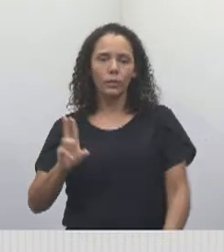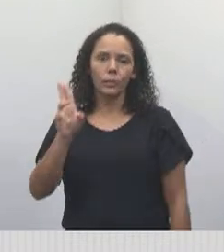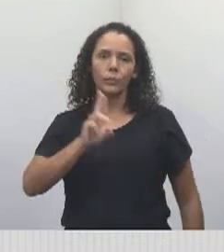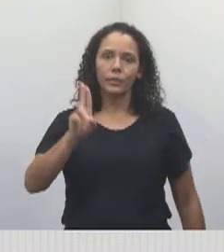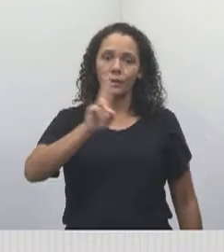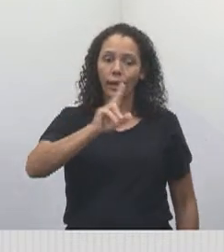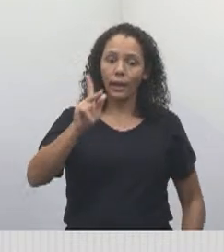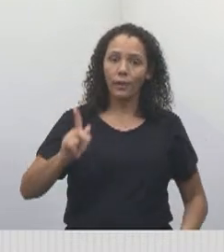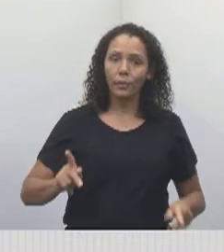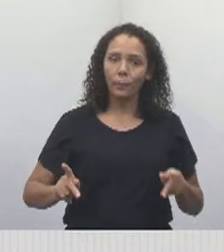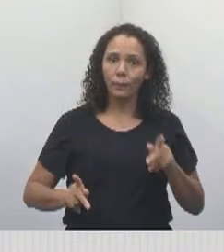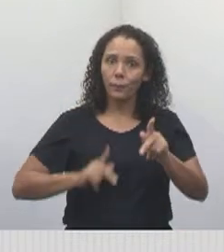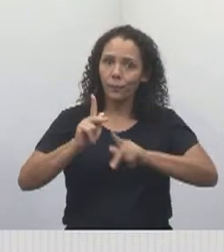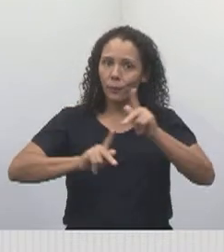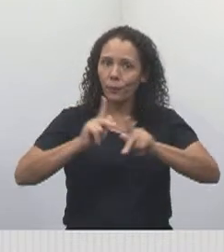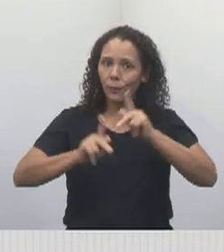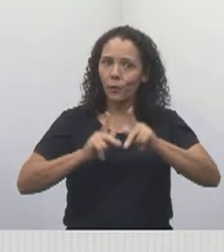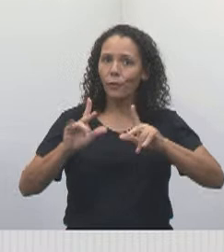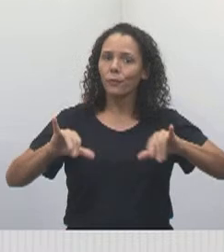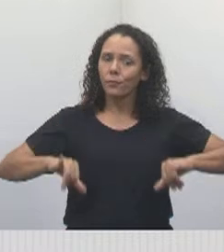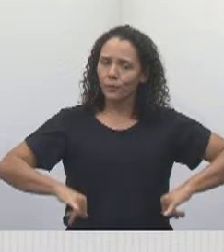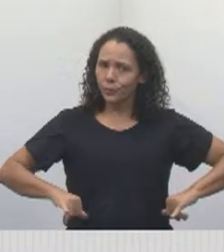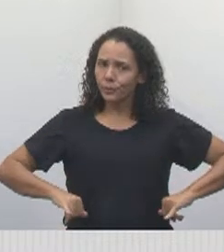população lá do Porto Velho.